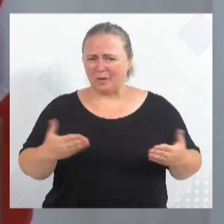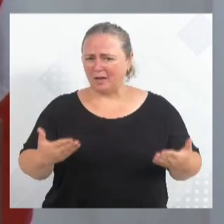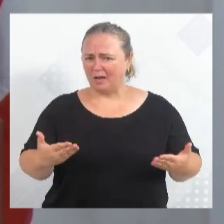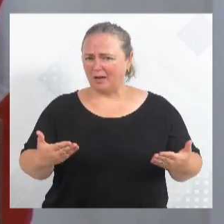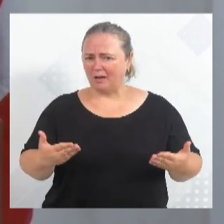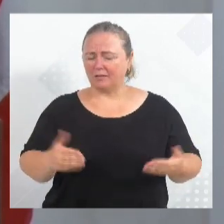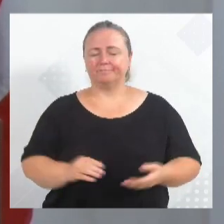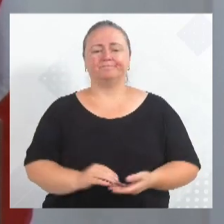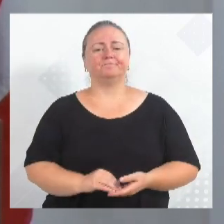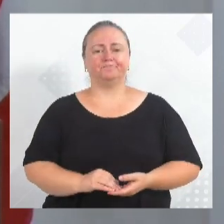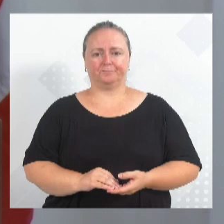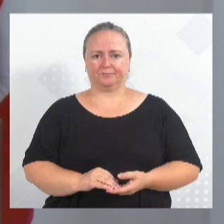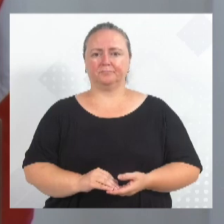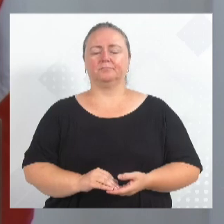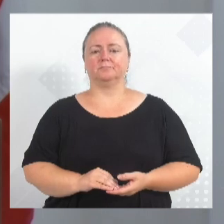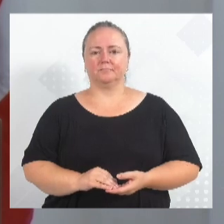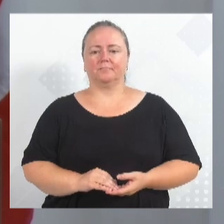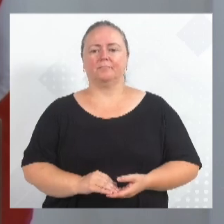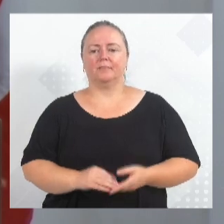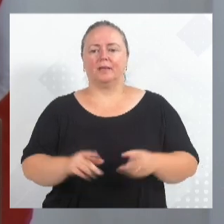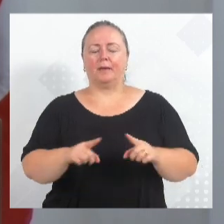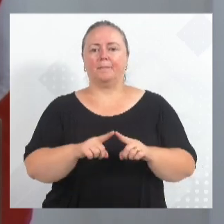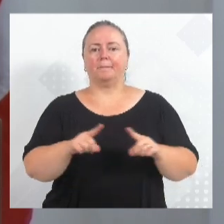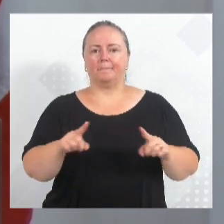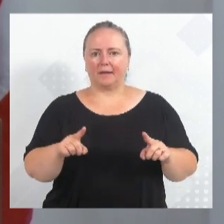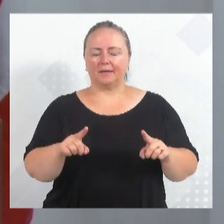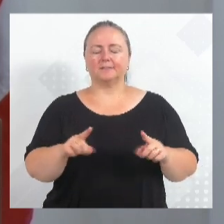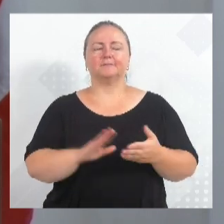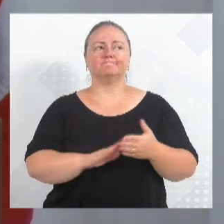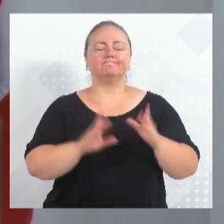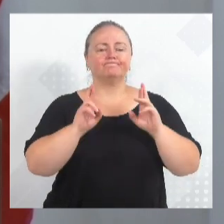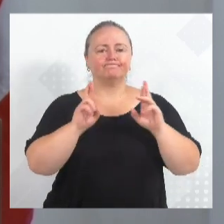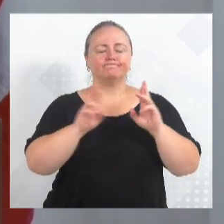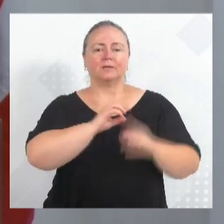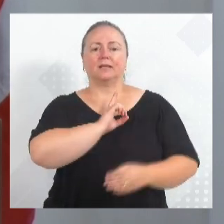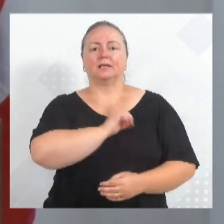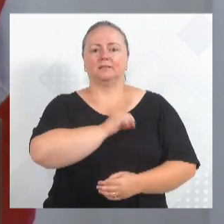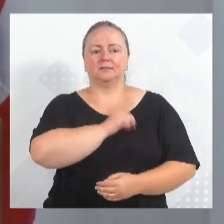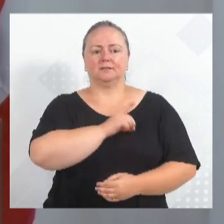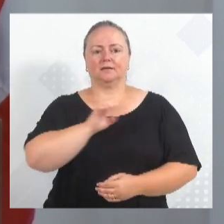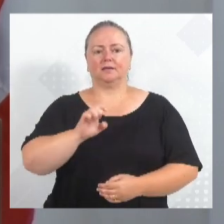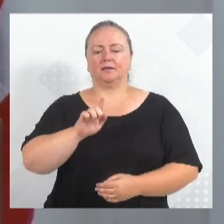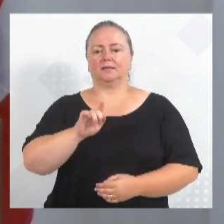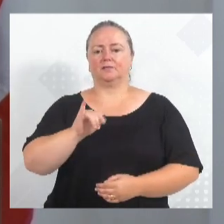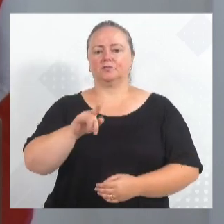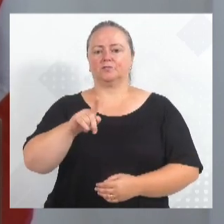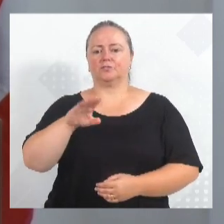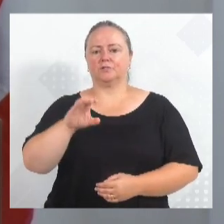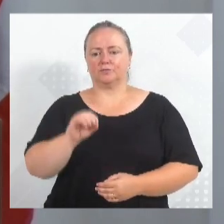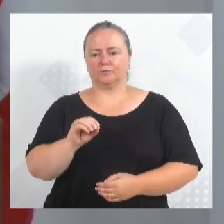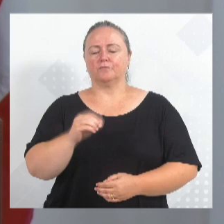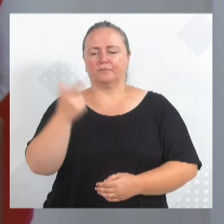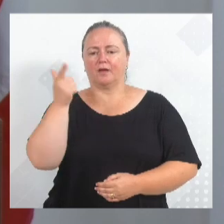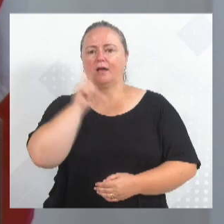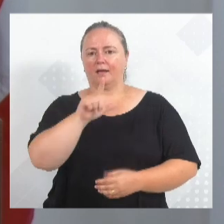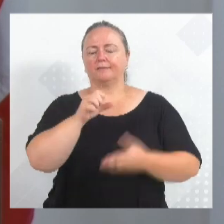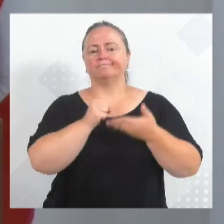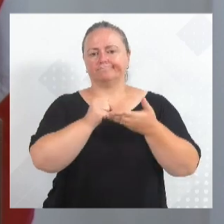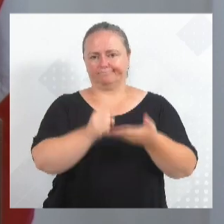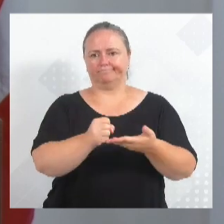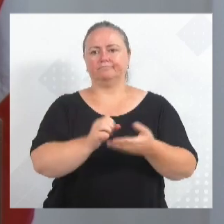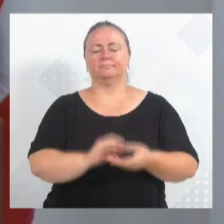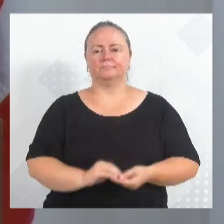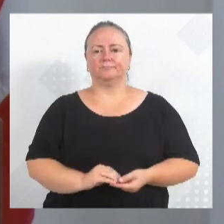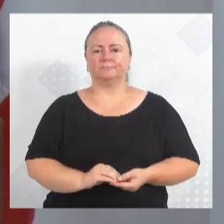Mas vamos torcer para que realmente o delegado Egídio possa contemplar esses terminais. Voltarei em Florianópolis essa